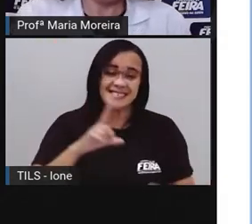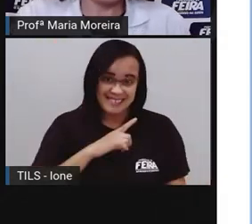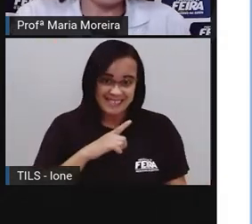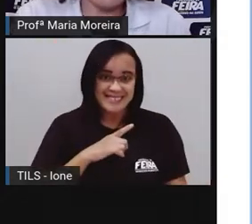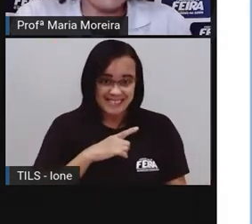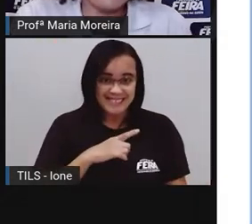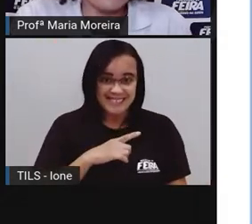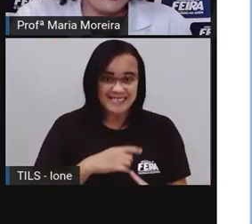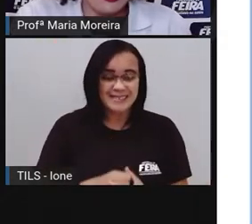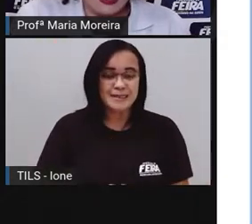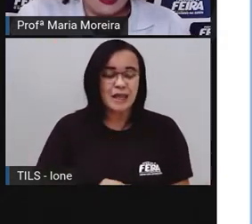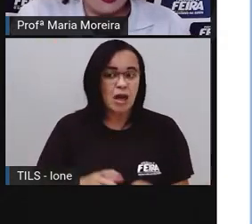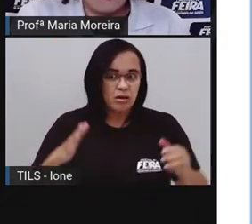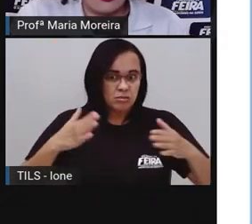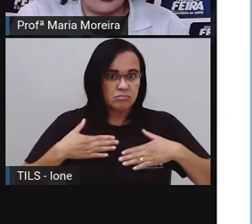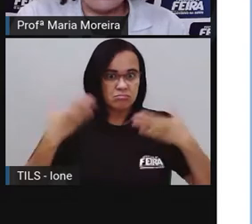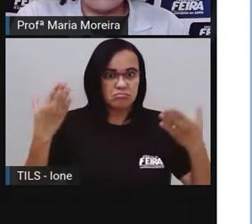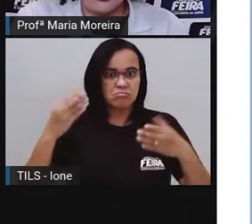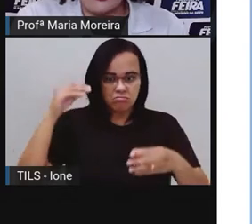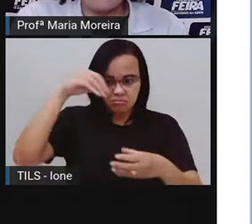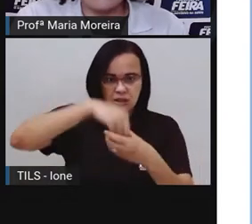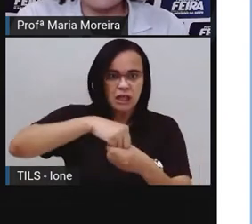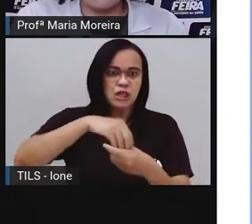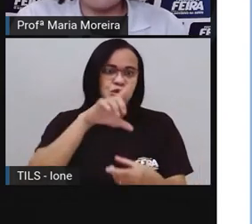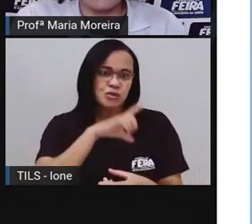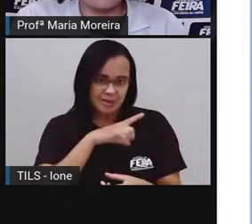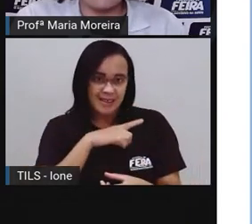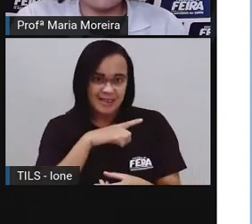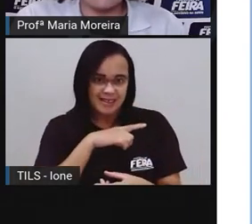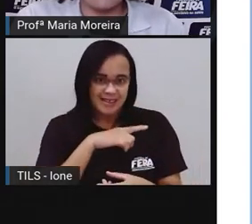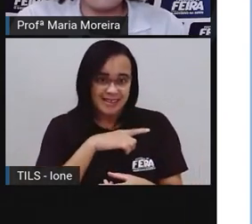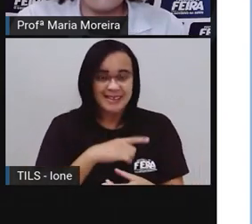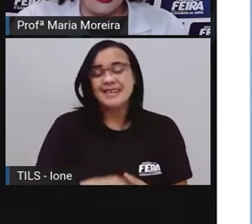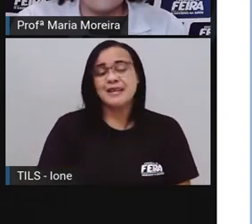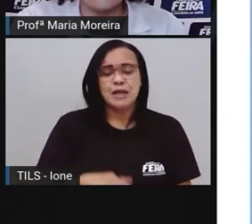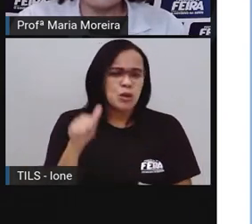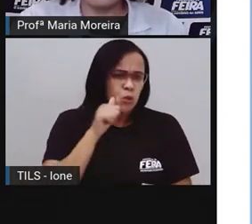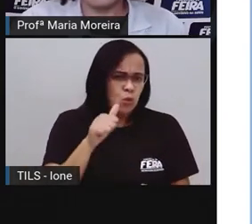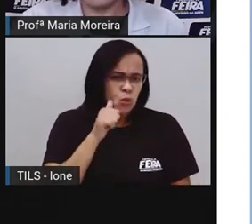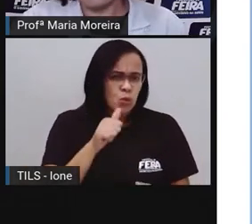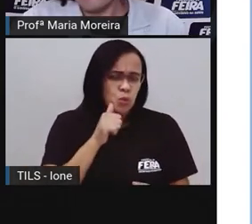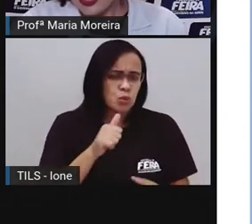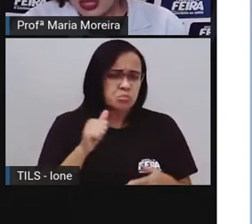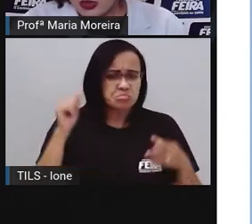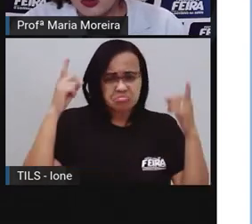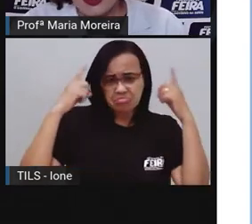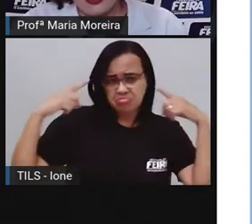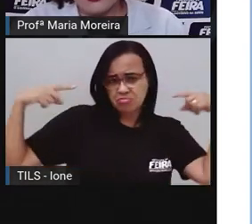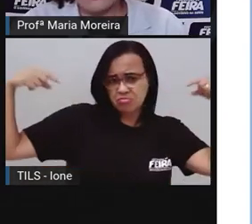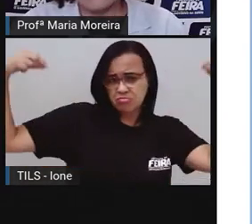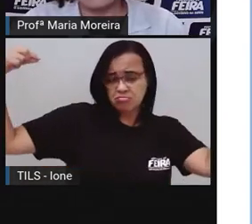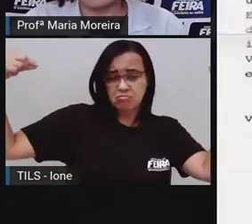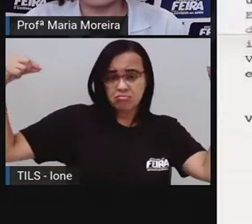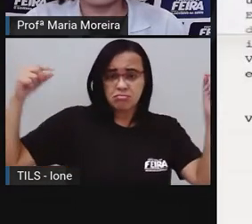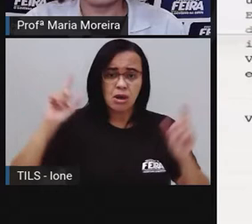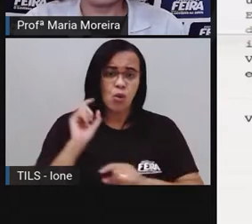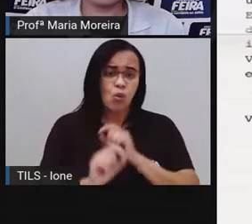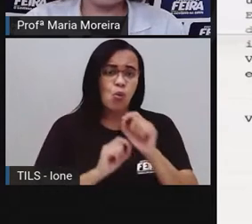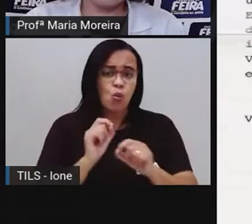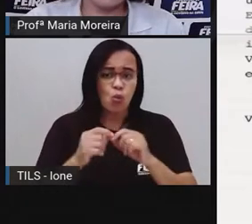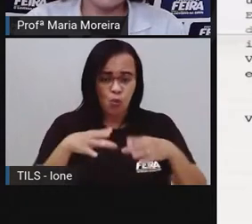Senhora Cinderela, Castelo das Altezas, Estrada do Reino Sem Número.